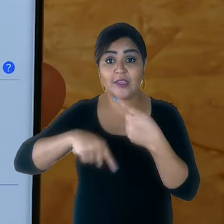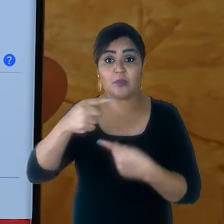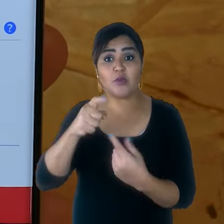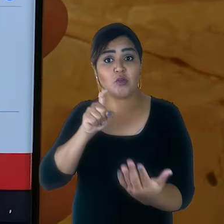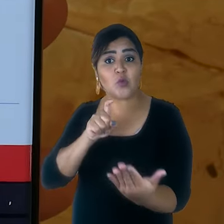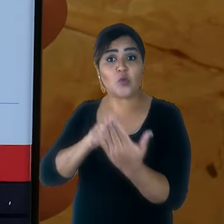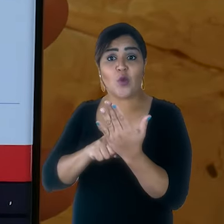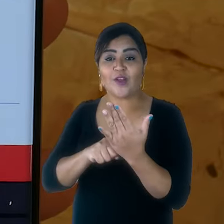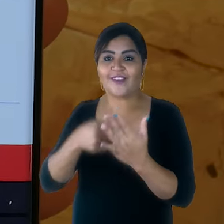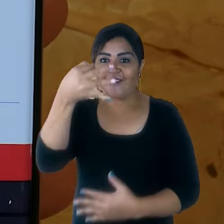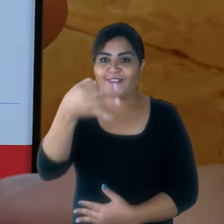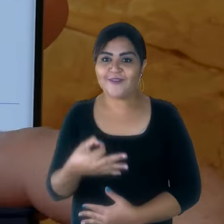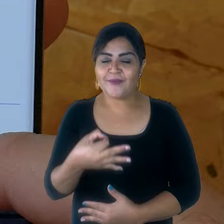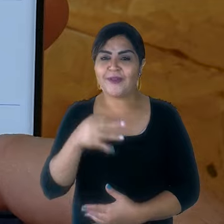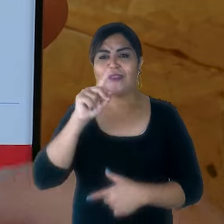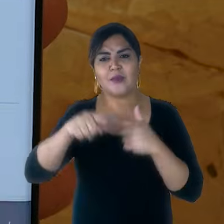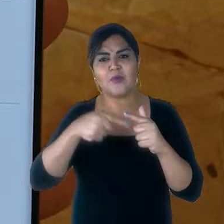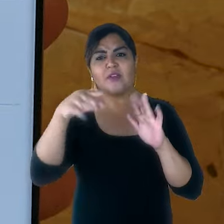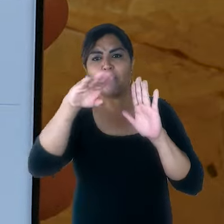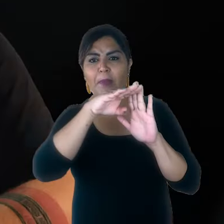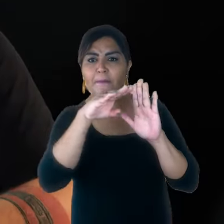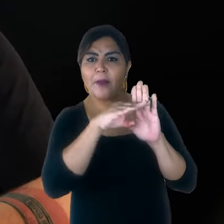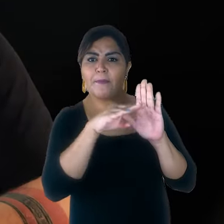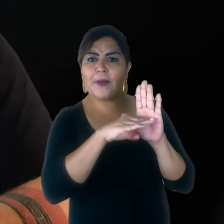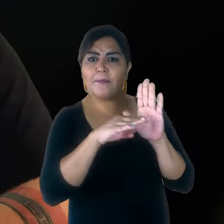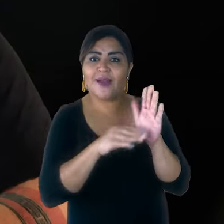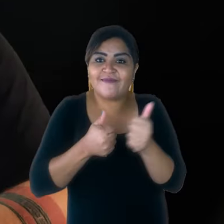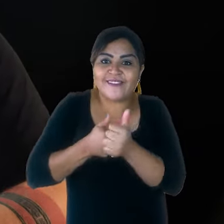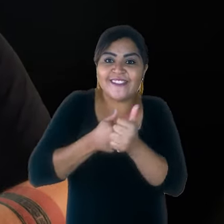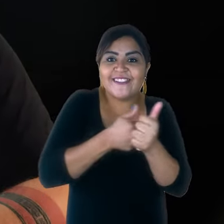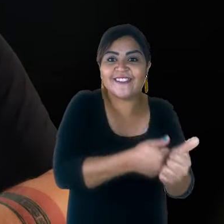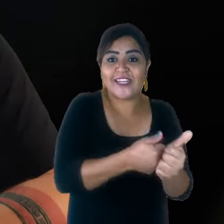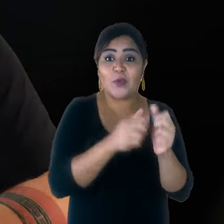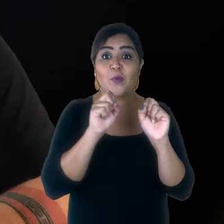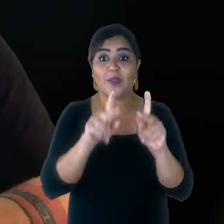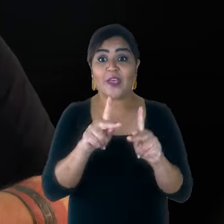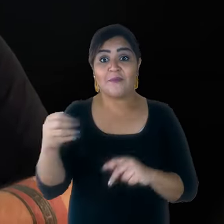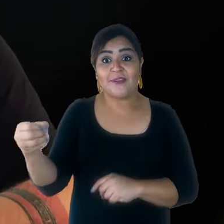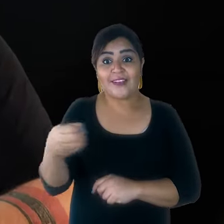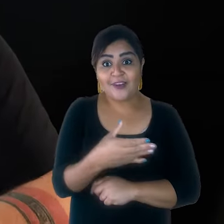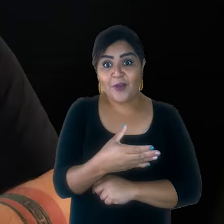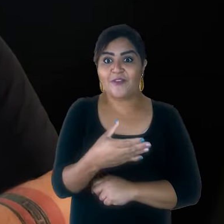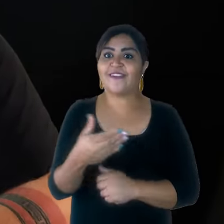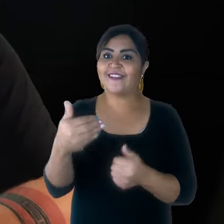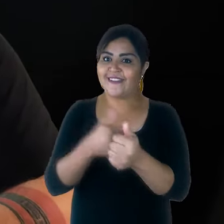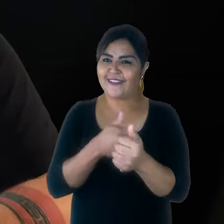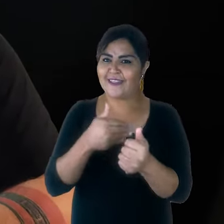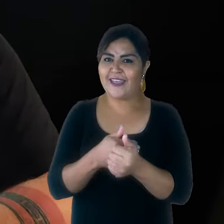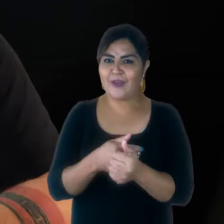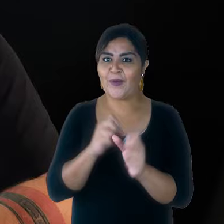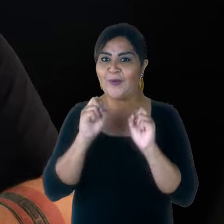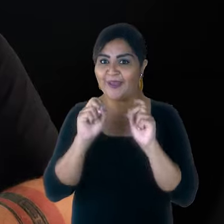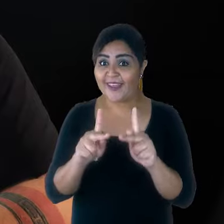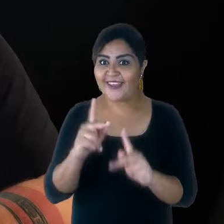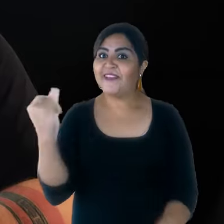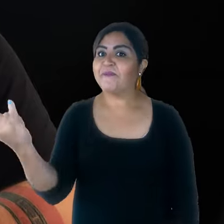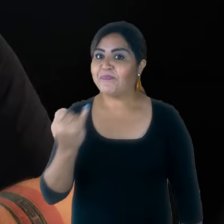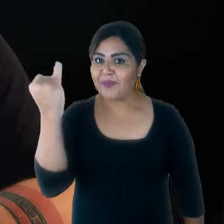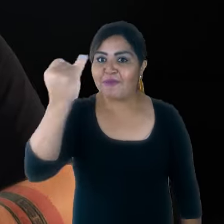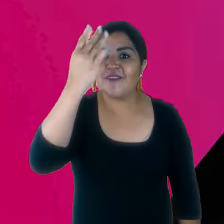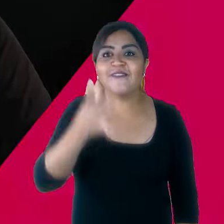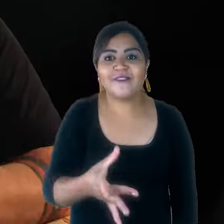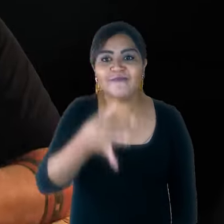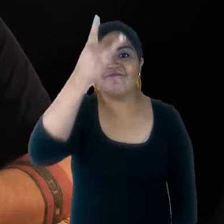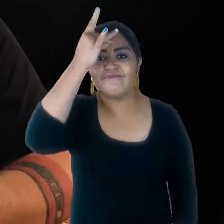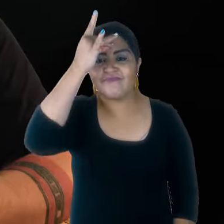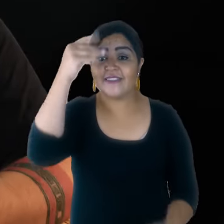cartão. Depois toque em Confirmar. Agora é só seguir o passo a passo para criar a sua nova senha, como nós já mostramos aqui nesse